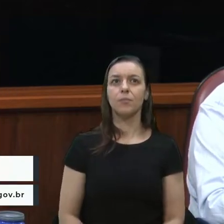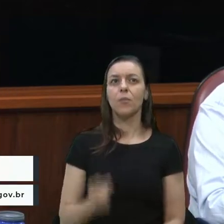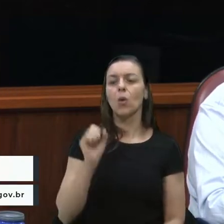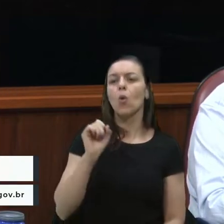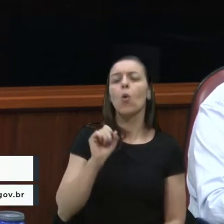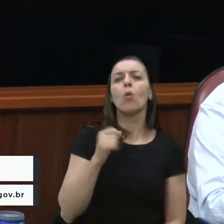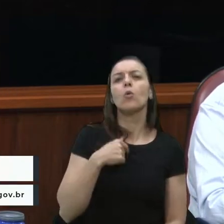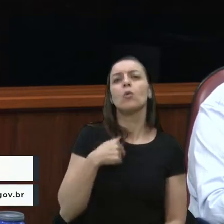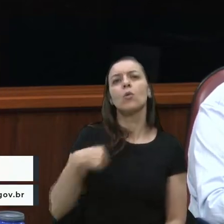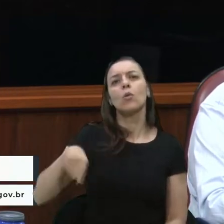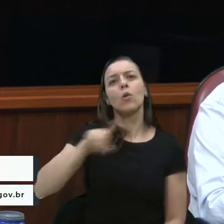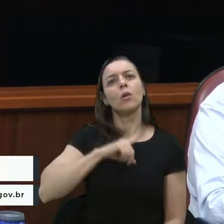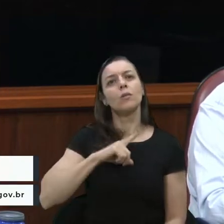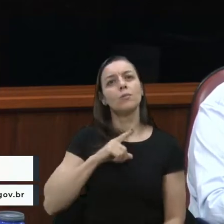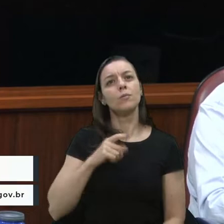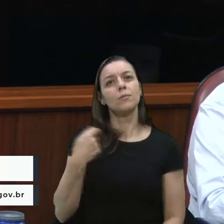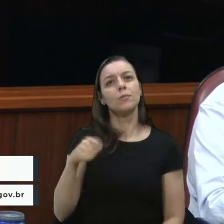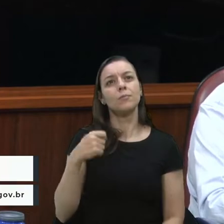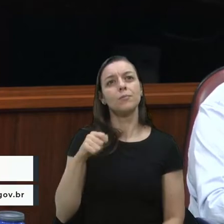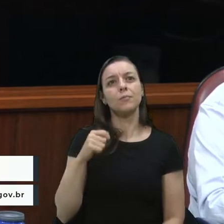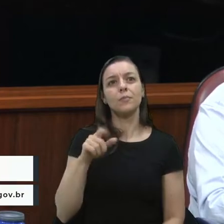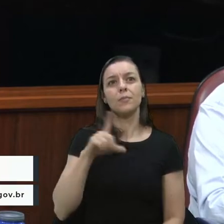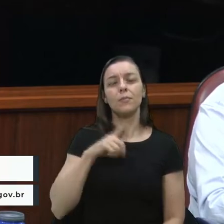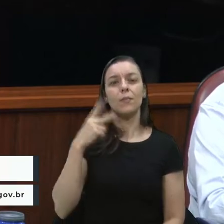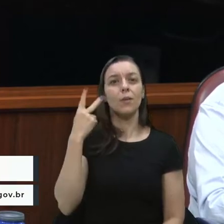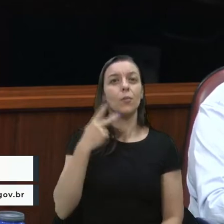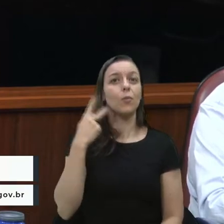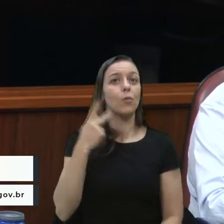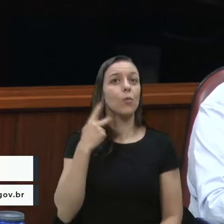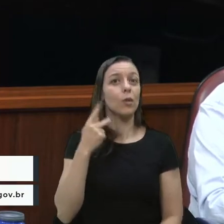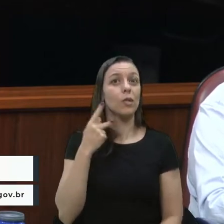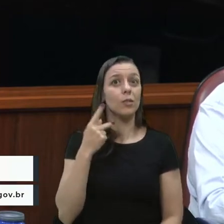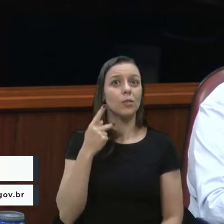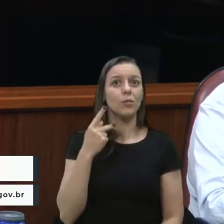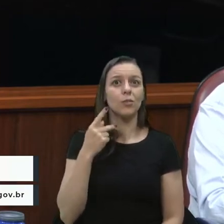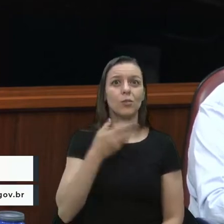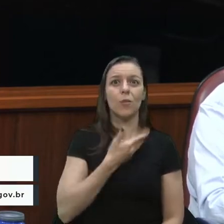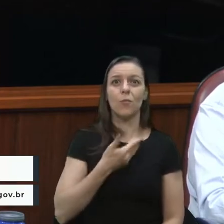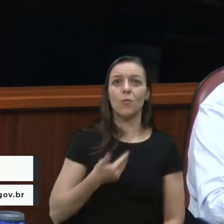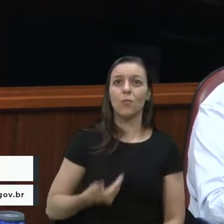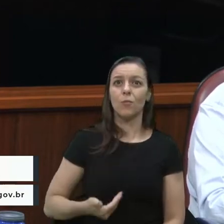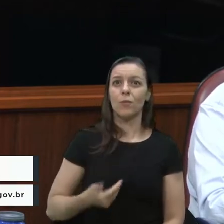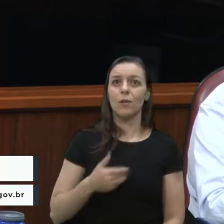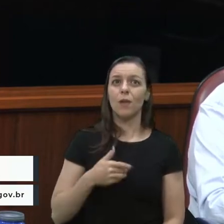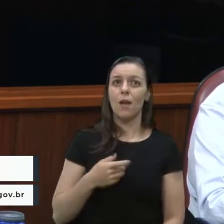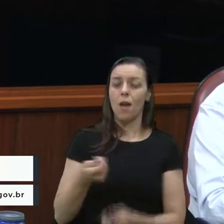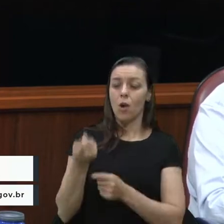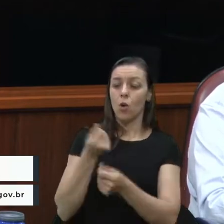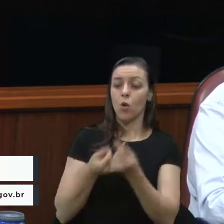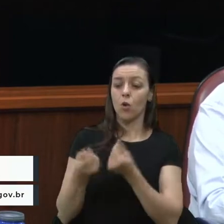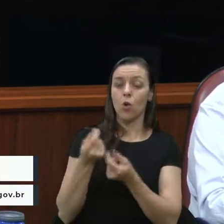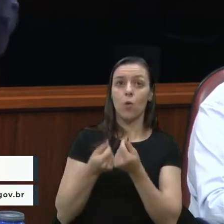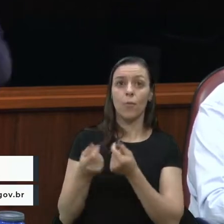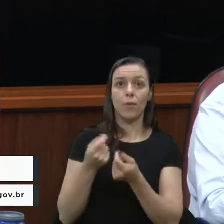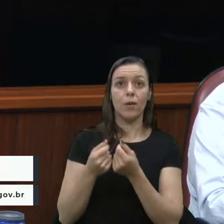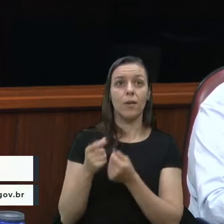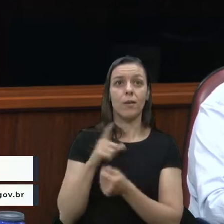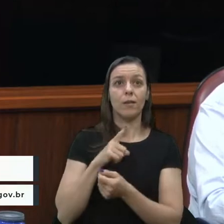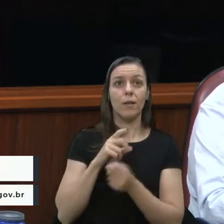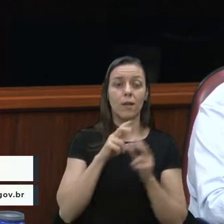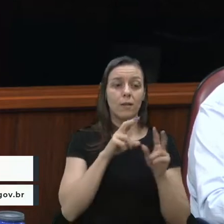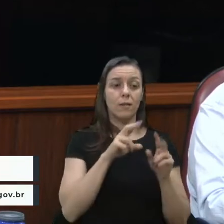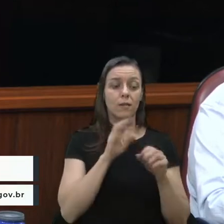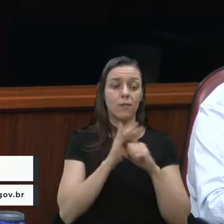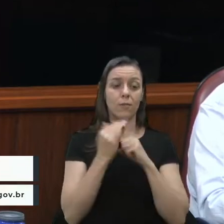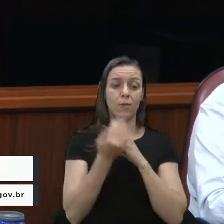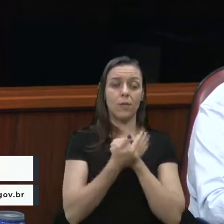precisamos é de política pública, vereador. O que nós precisamos é uma condição econômica, que o povo que mora no Campos da